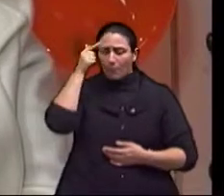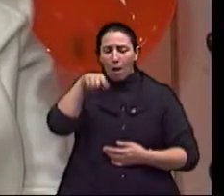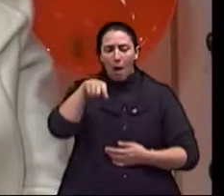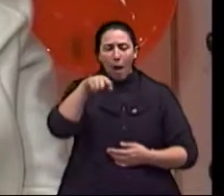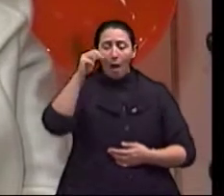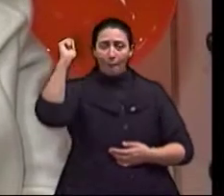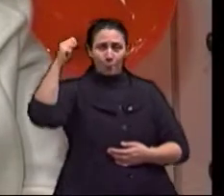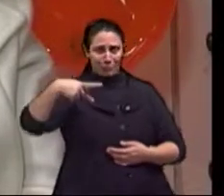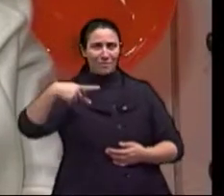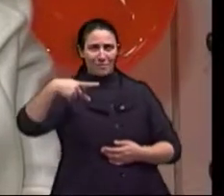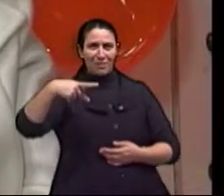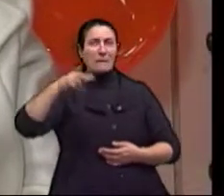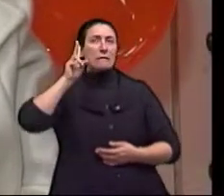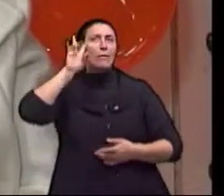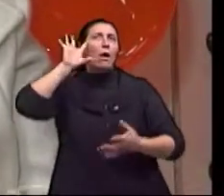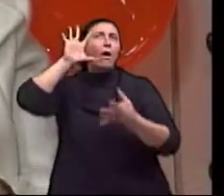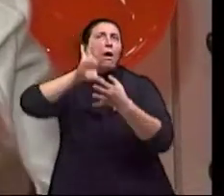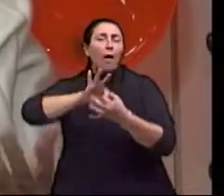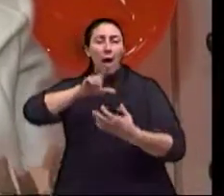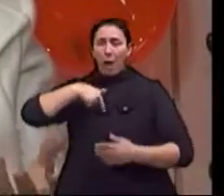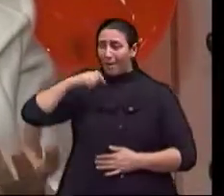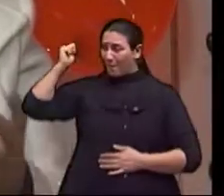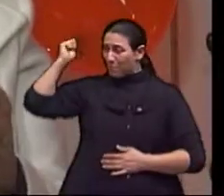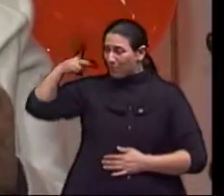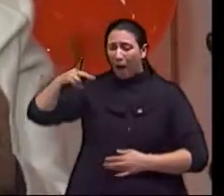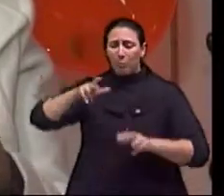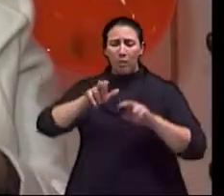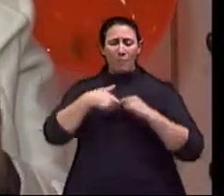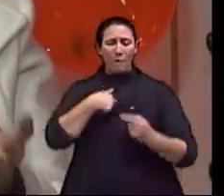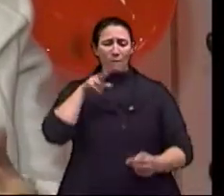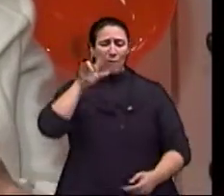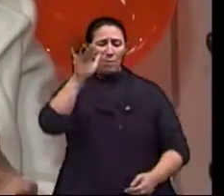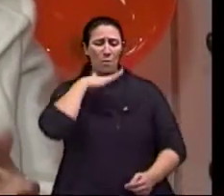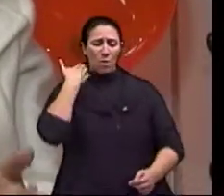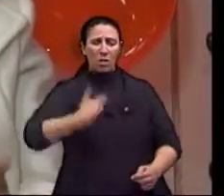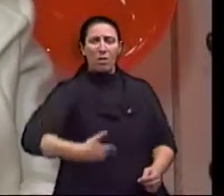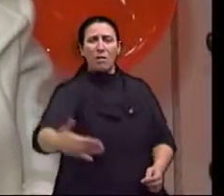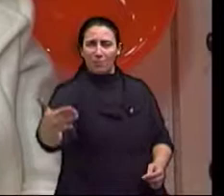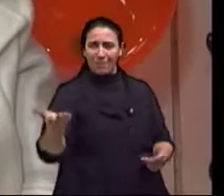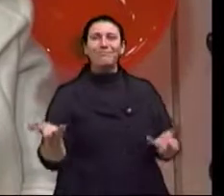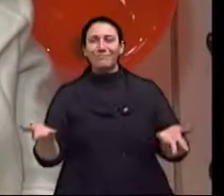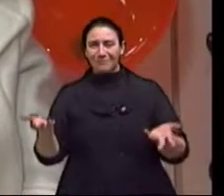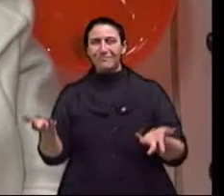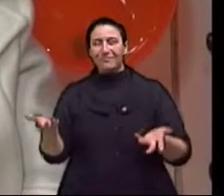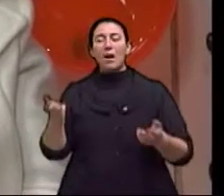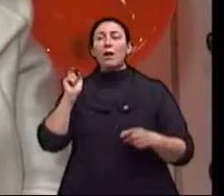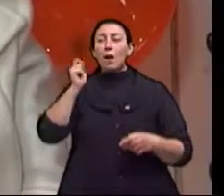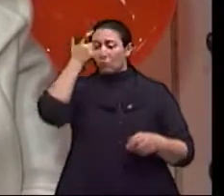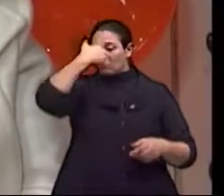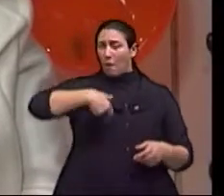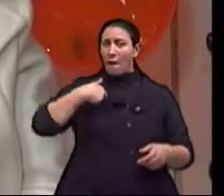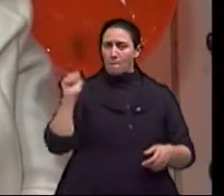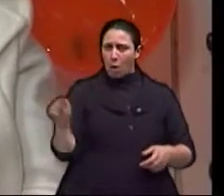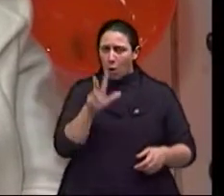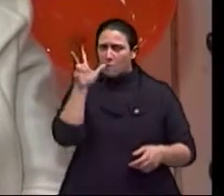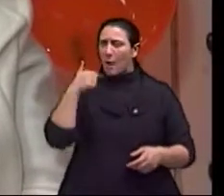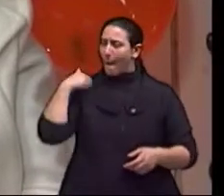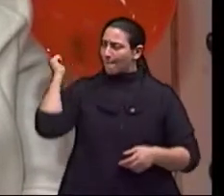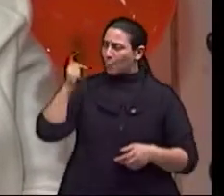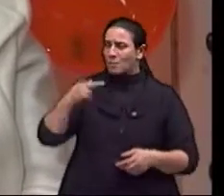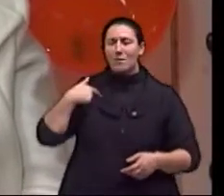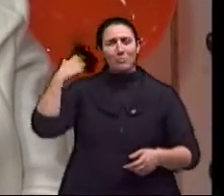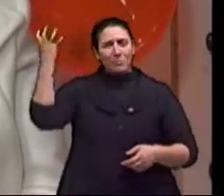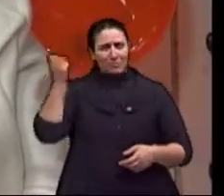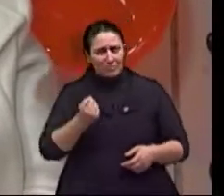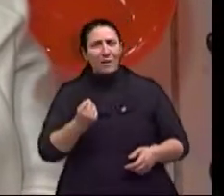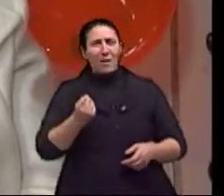assinalava o final da vida. Exatamente. Para o homem que era acostumado a ser valorizado pelo seu trabalho, se aposentar, e ele